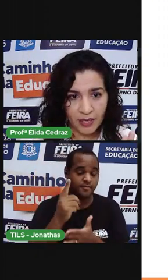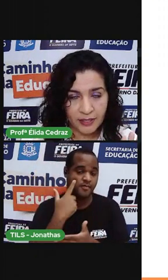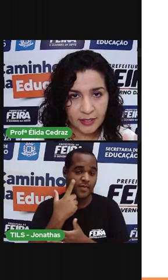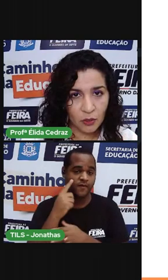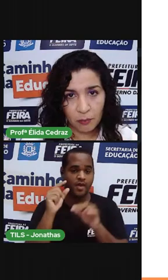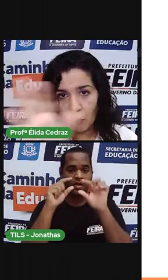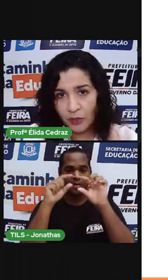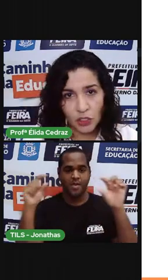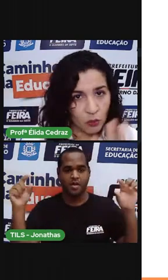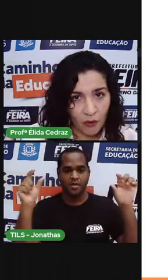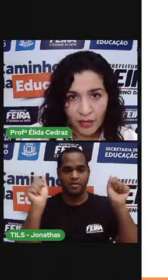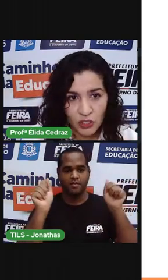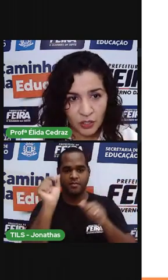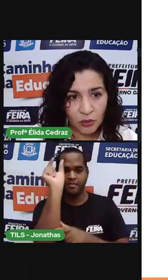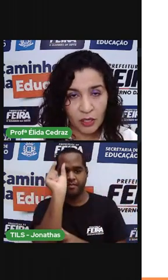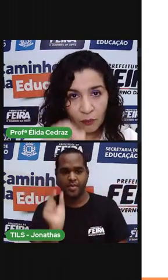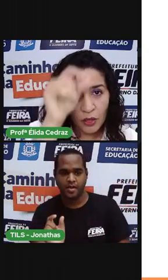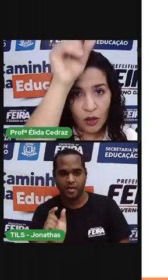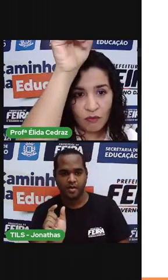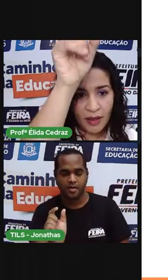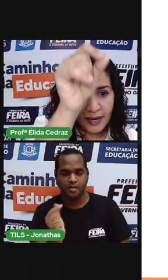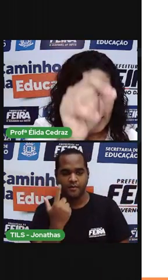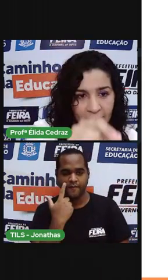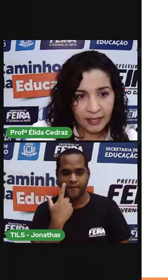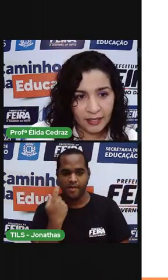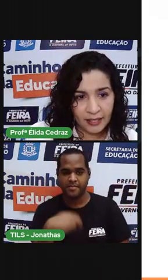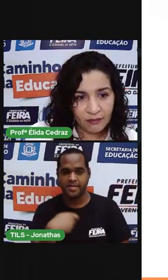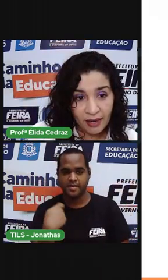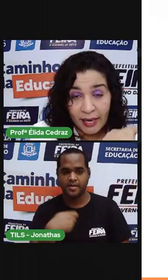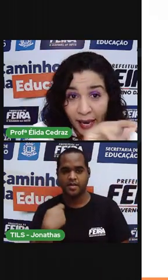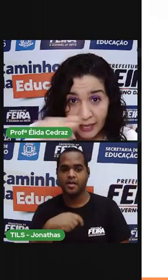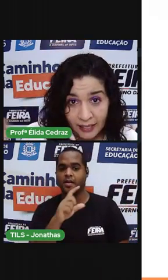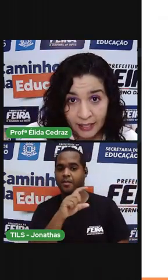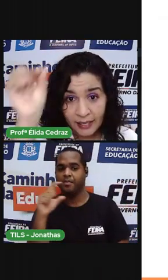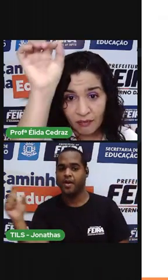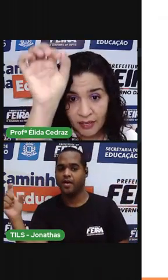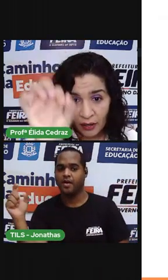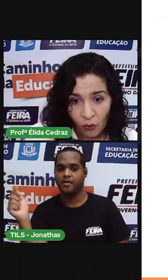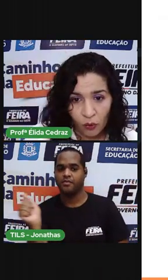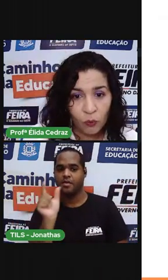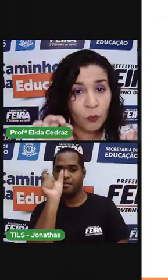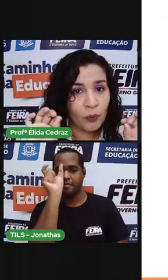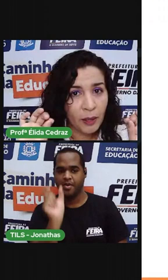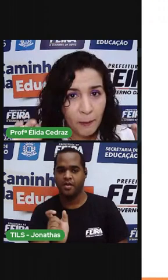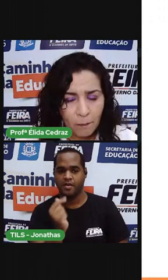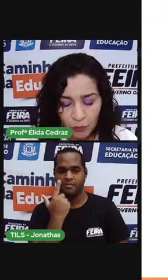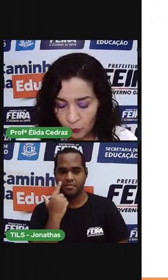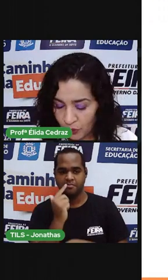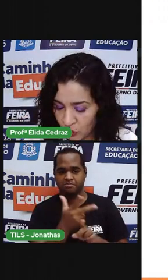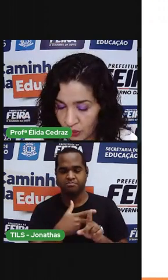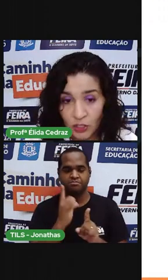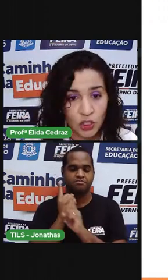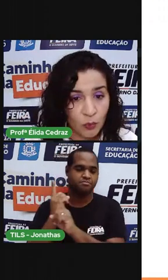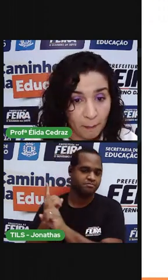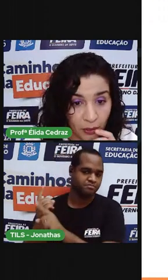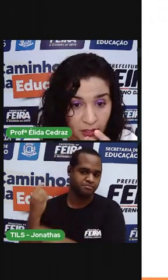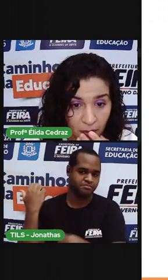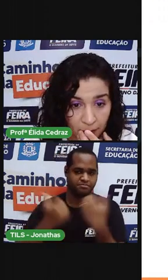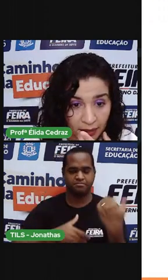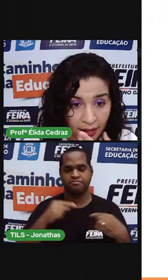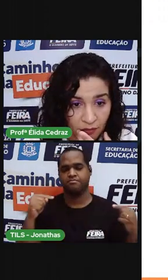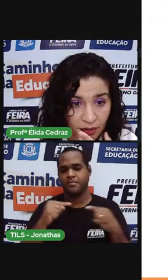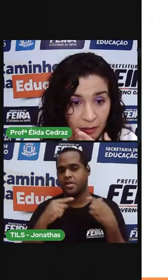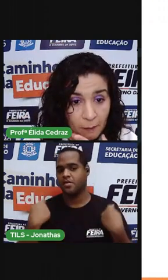procurem assim, não procurem de volta, cheio de mão. Vai na linha, vai na linha, vai na coluna, procura direitinho. A